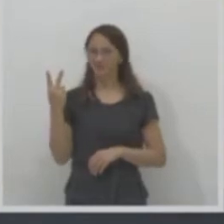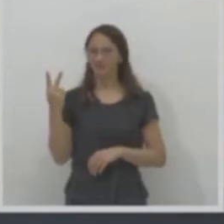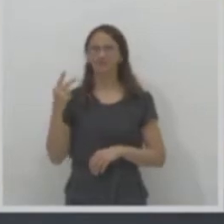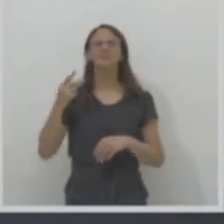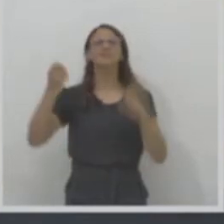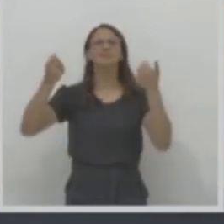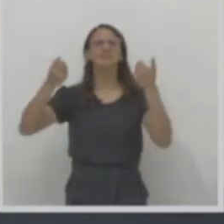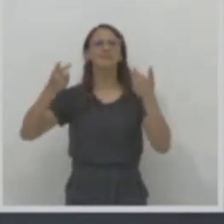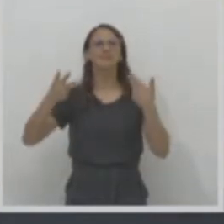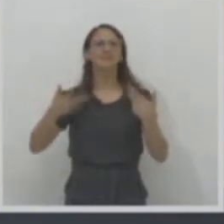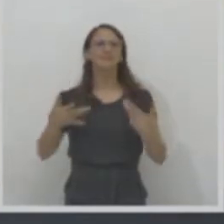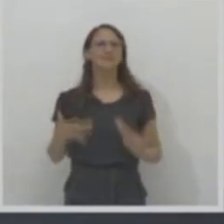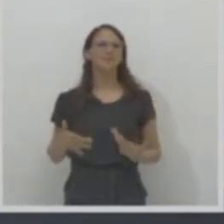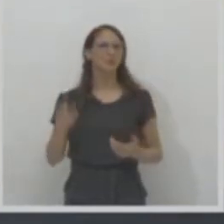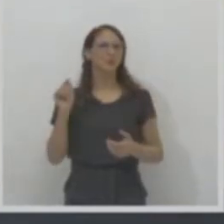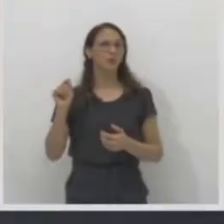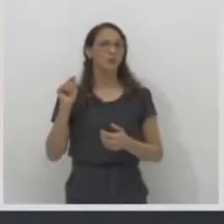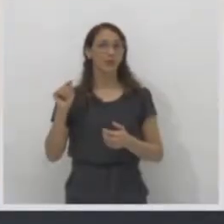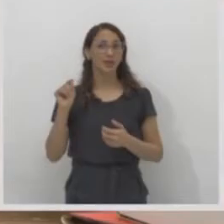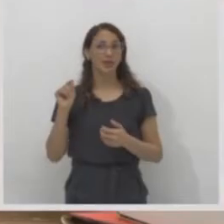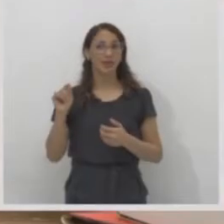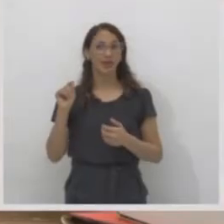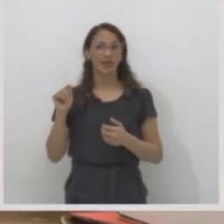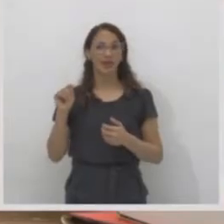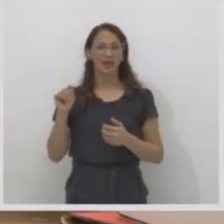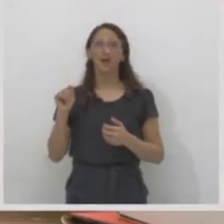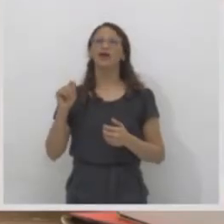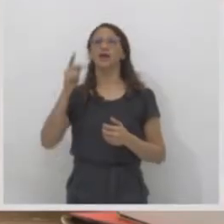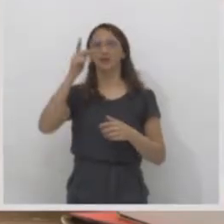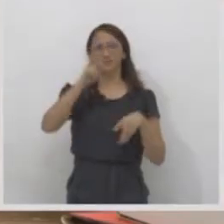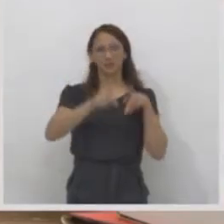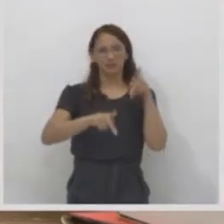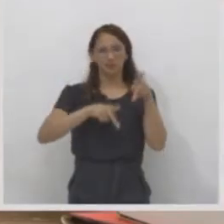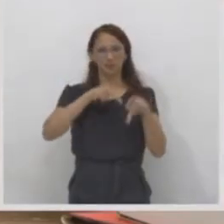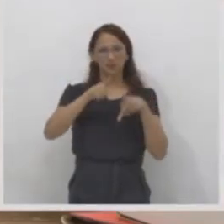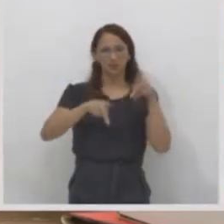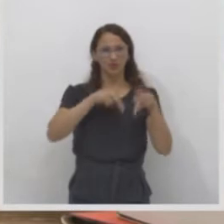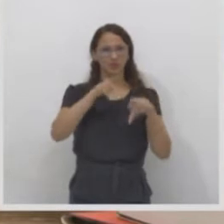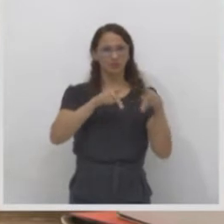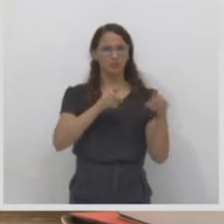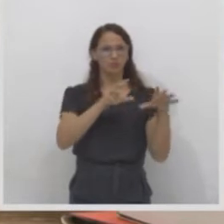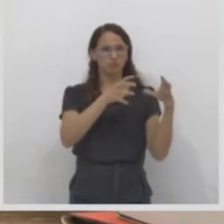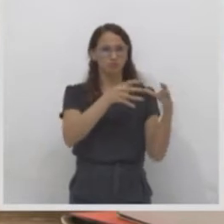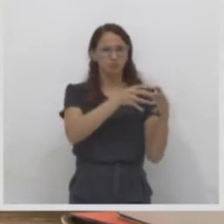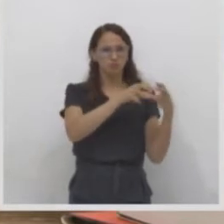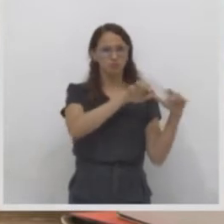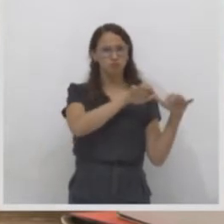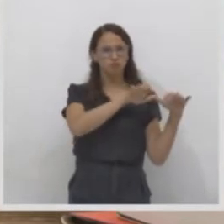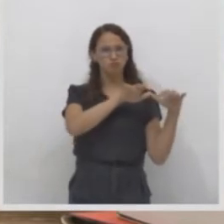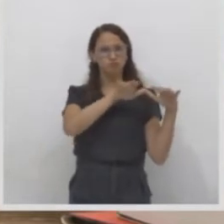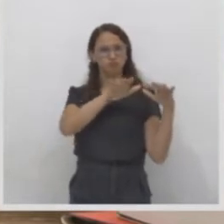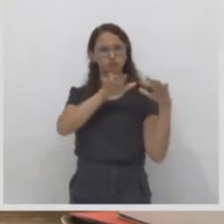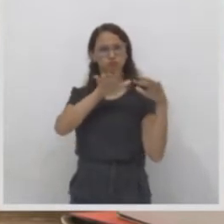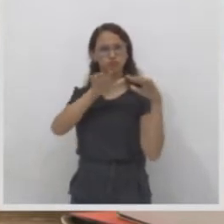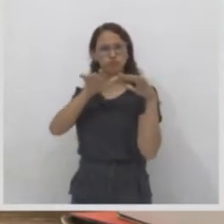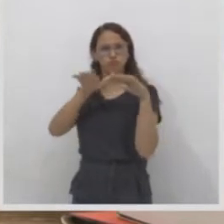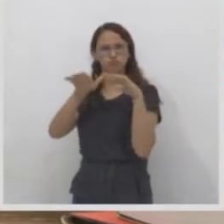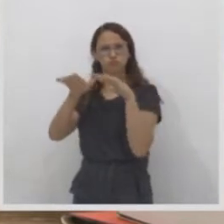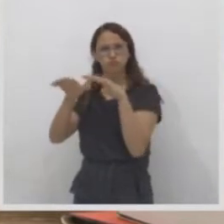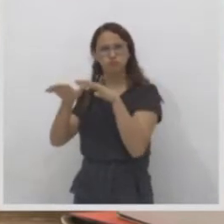Vamos discutir fluxos populacionais ou migrações, simplesmente